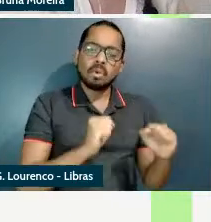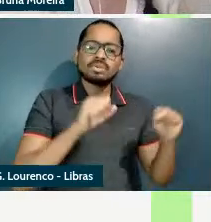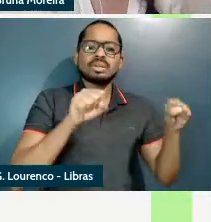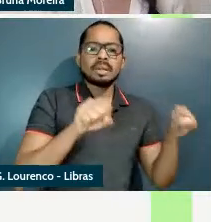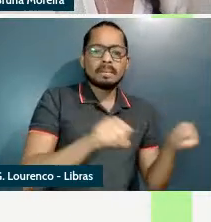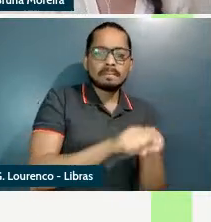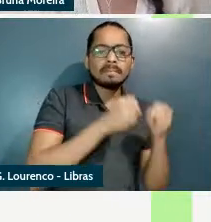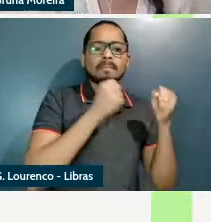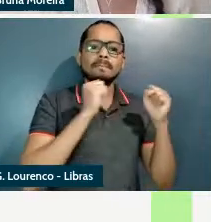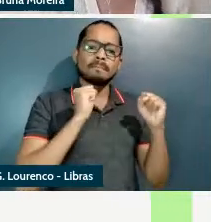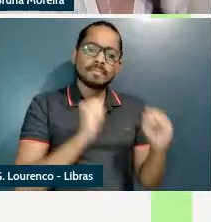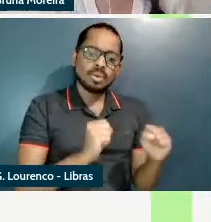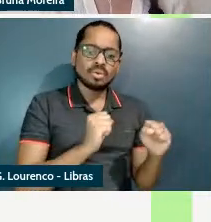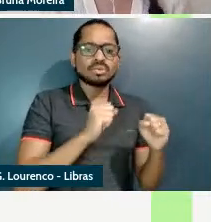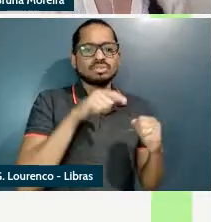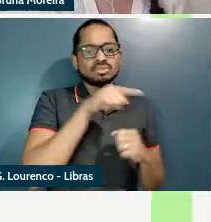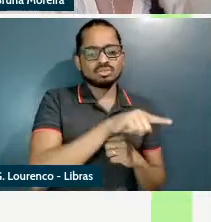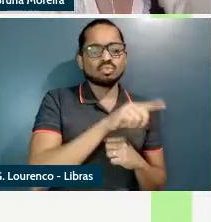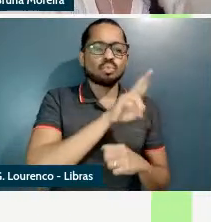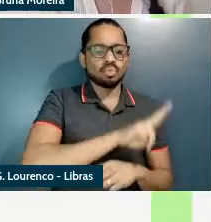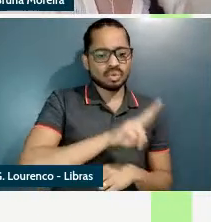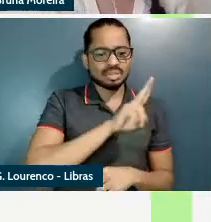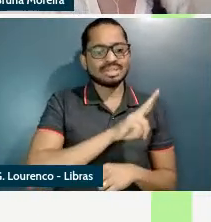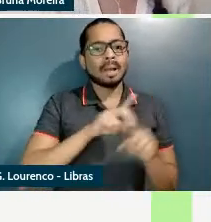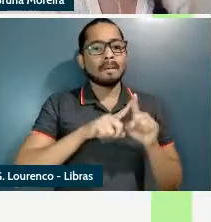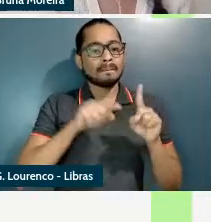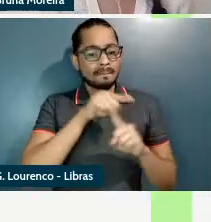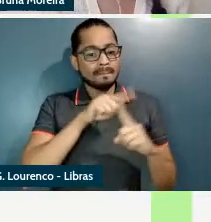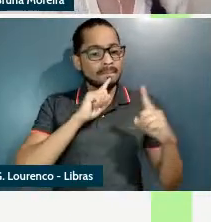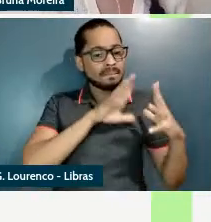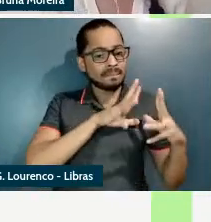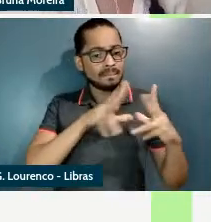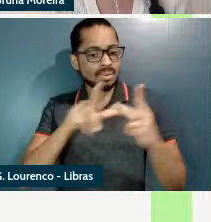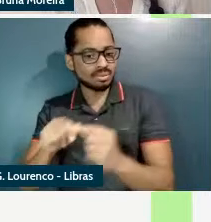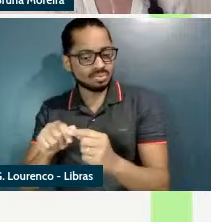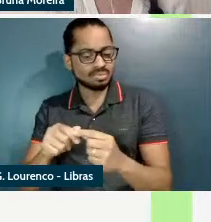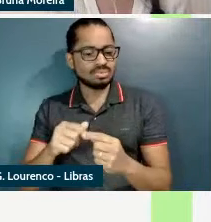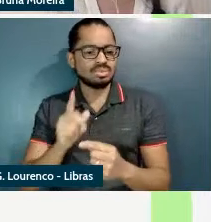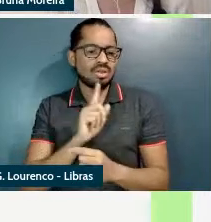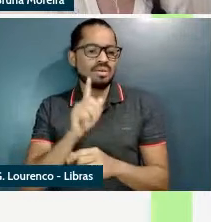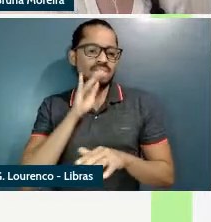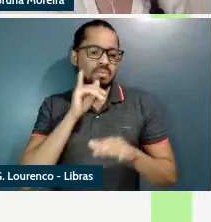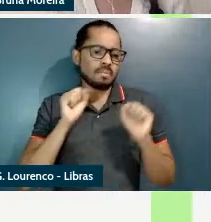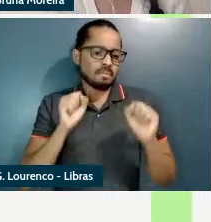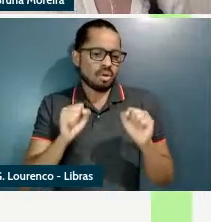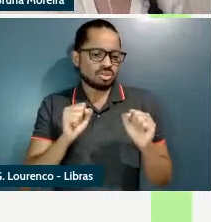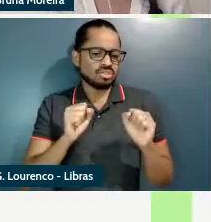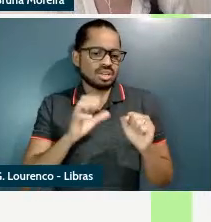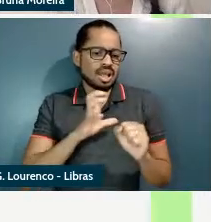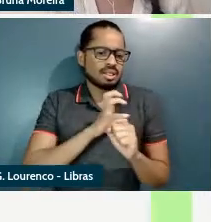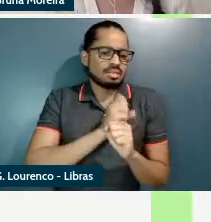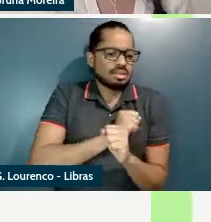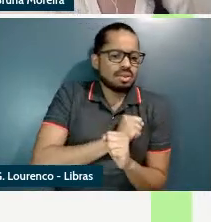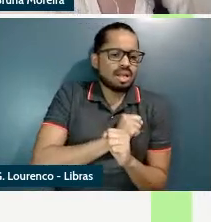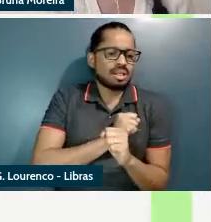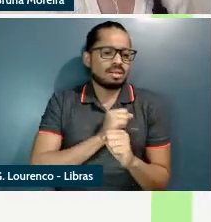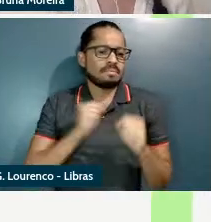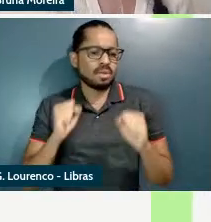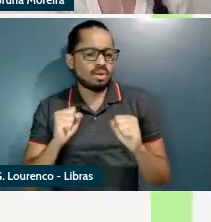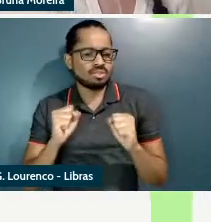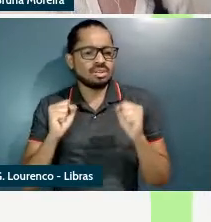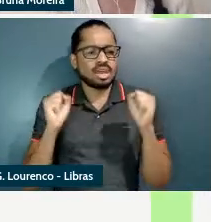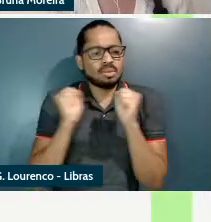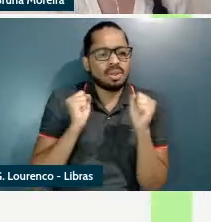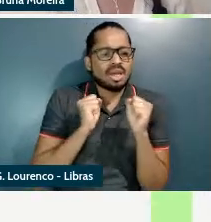não se aplica de forma homogênea a todos esses adjetivos então a gente não tem por exemplo passível de ser adorado não é exatamente a